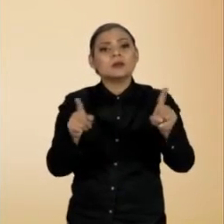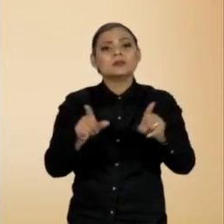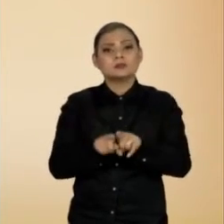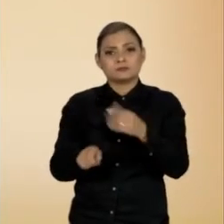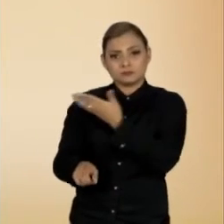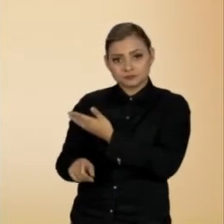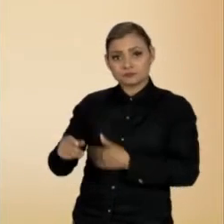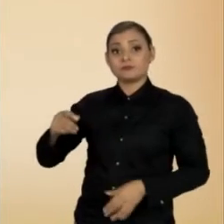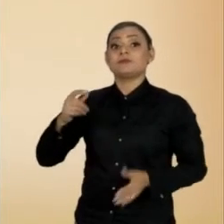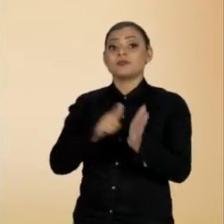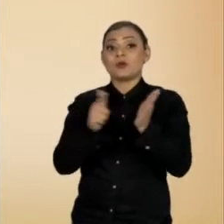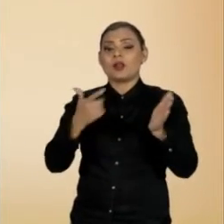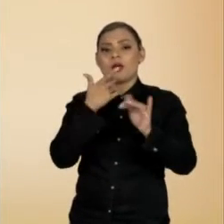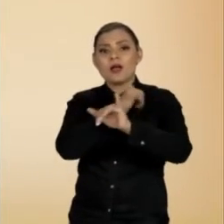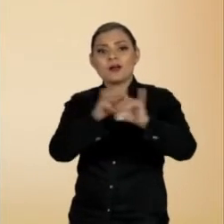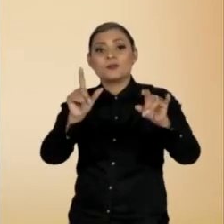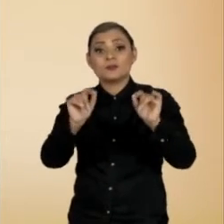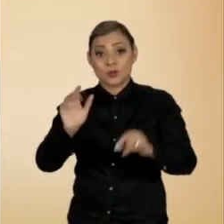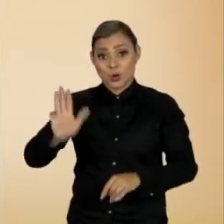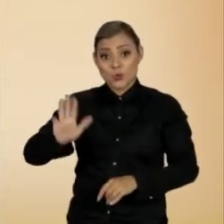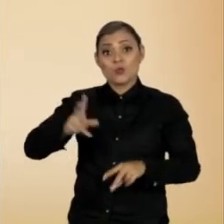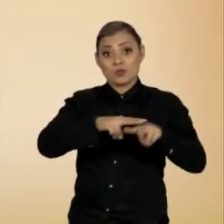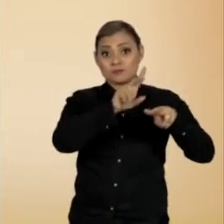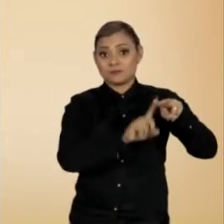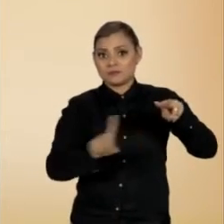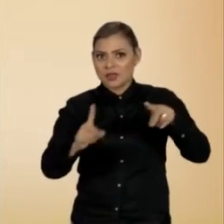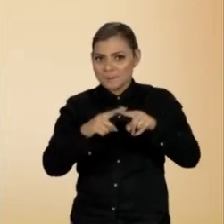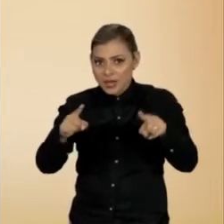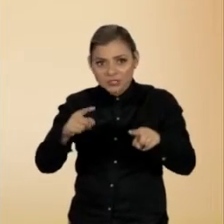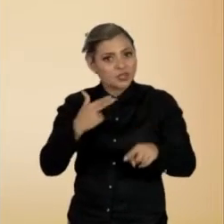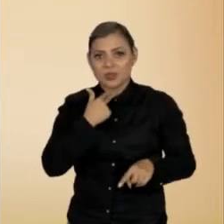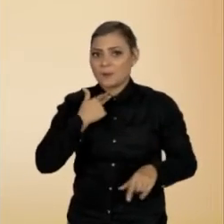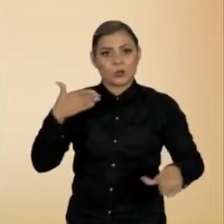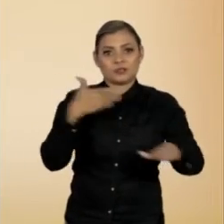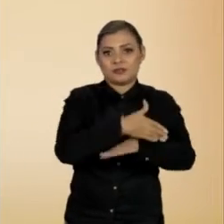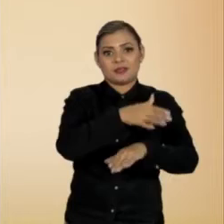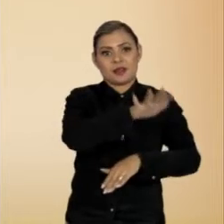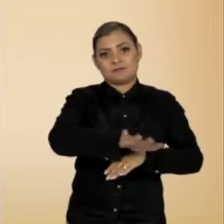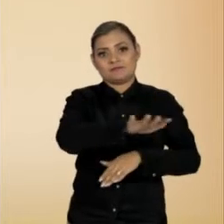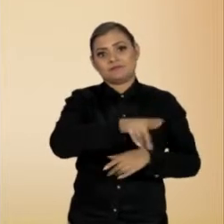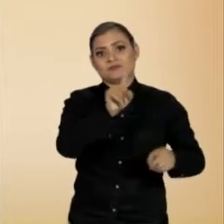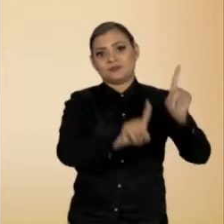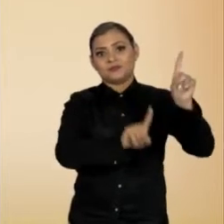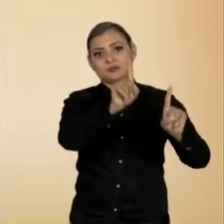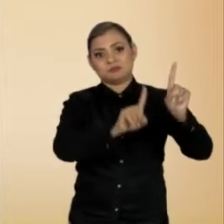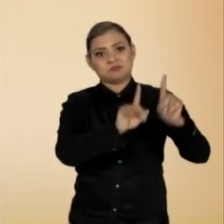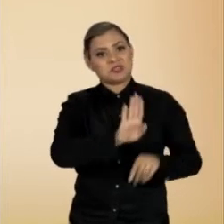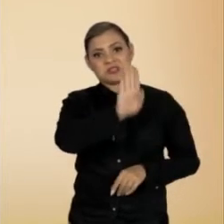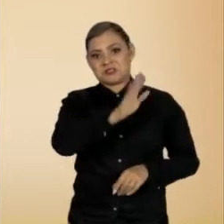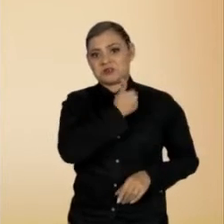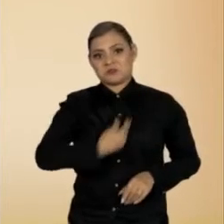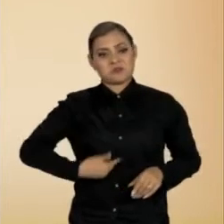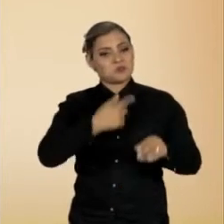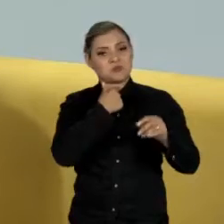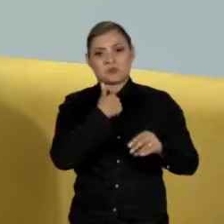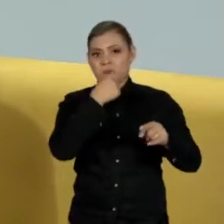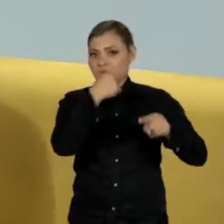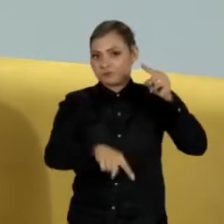Lula pode sair em liberdade a qualquer momento, mas lembra que ele não terá possibilidade de se candidatar a cargos públicos.